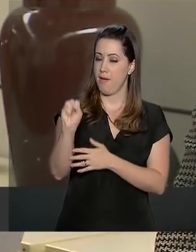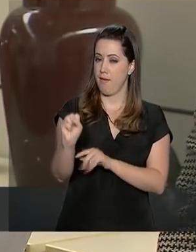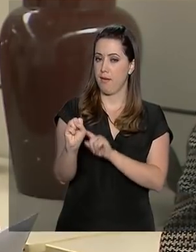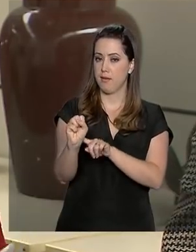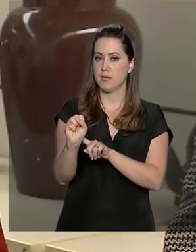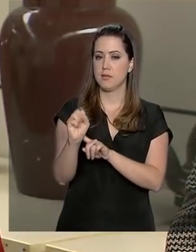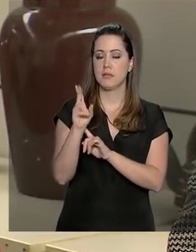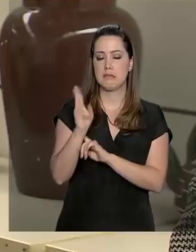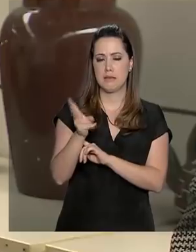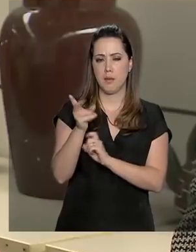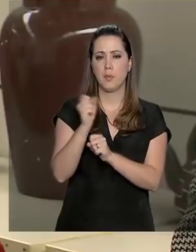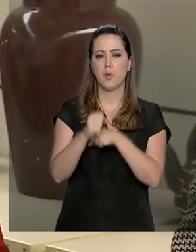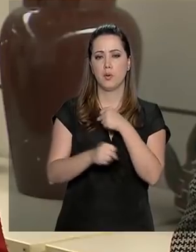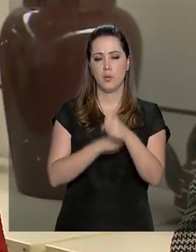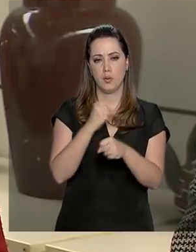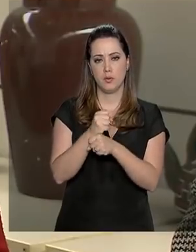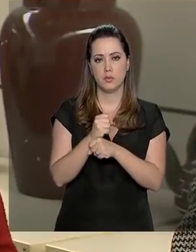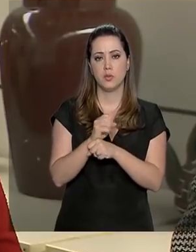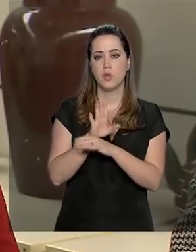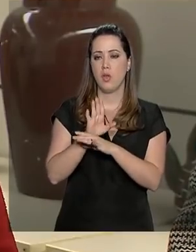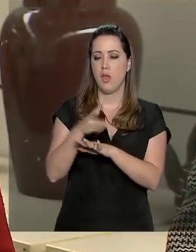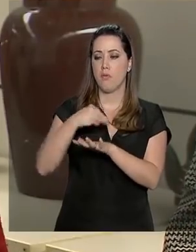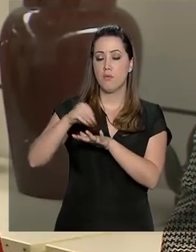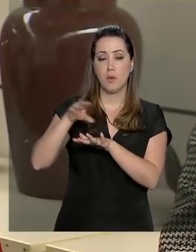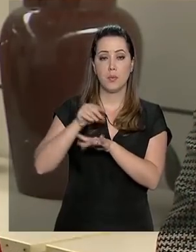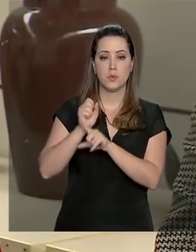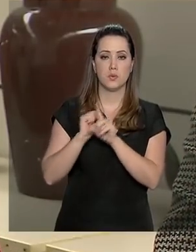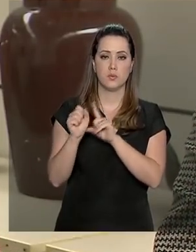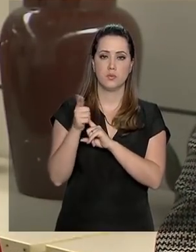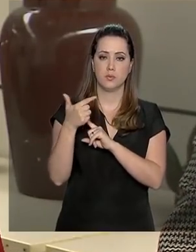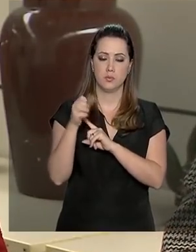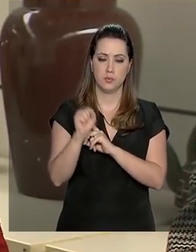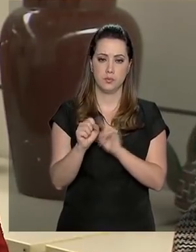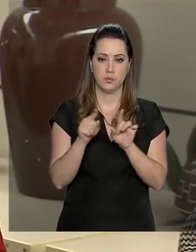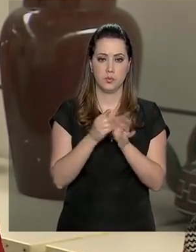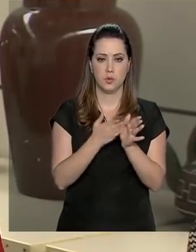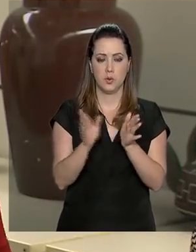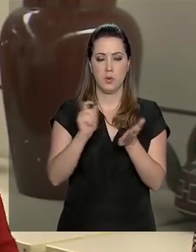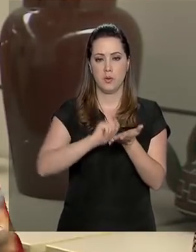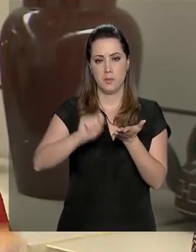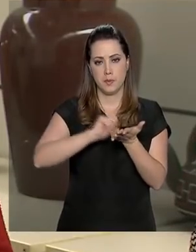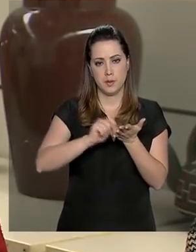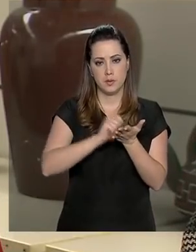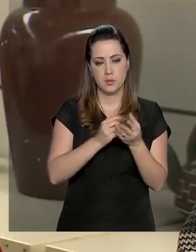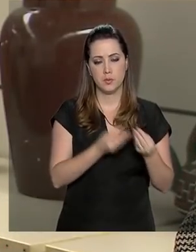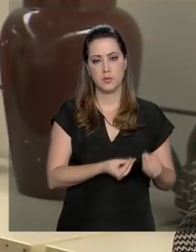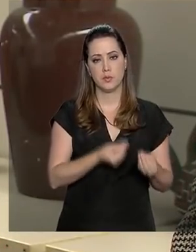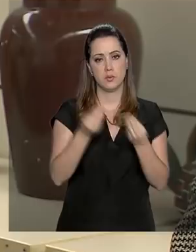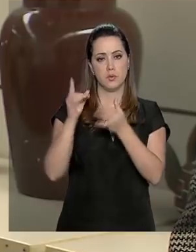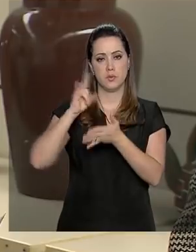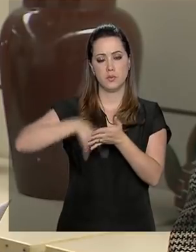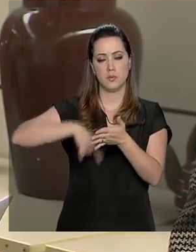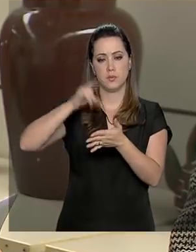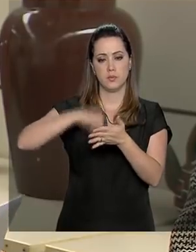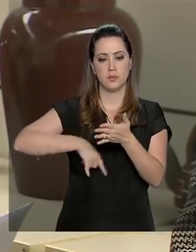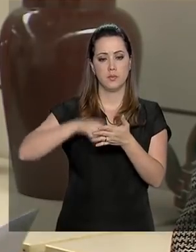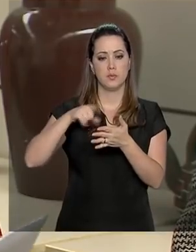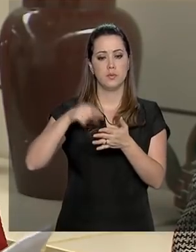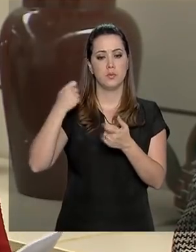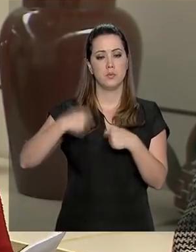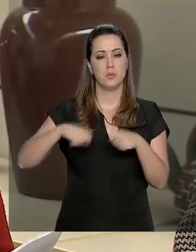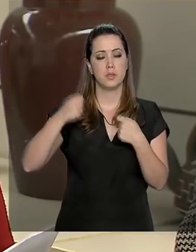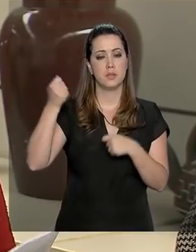Relação Anual de Informações Sociais à RAIS de 2018. O preenchimento e o envio do documento é